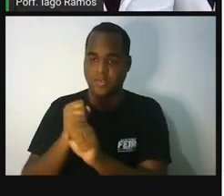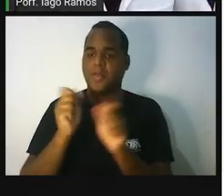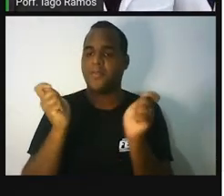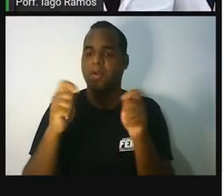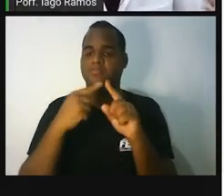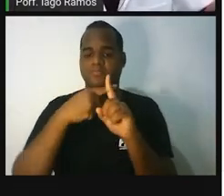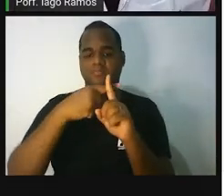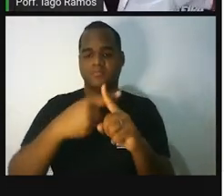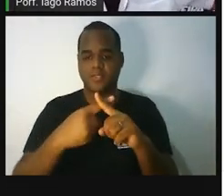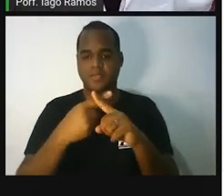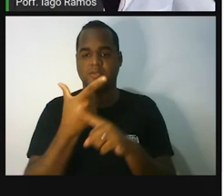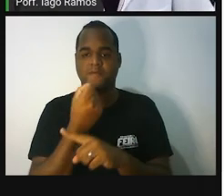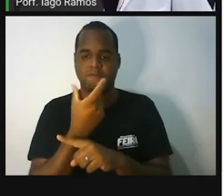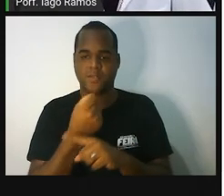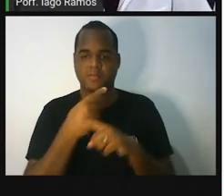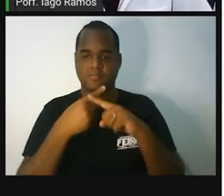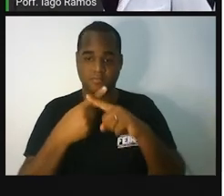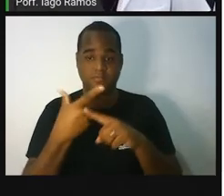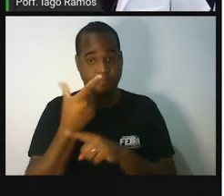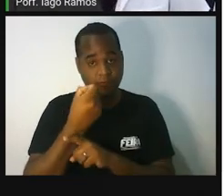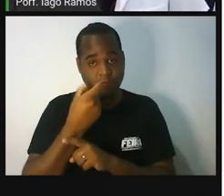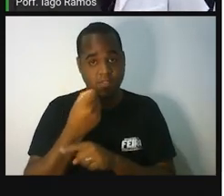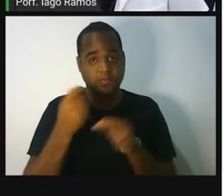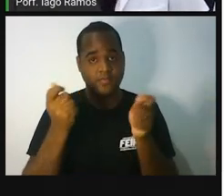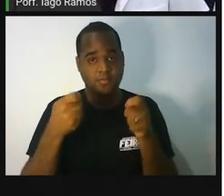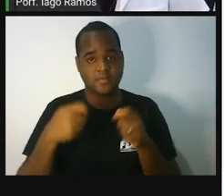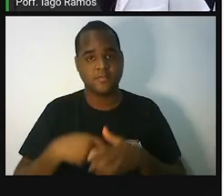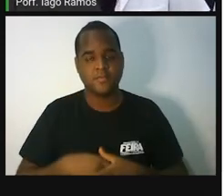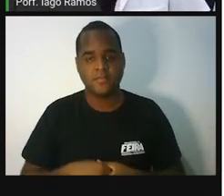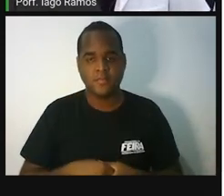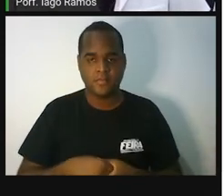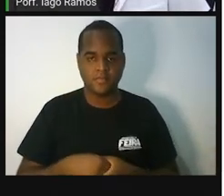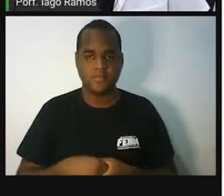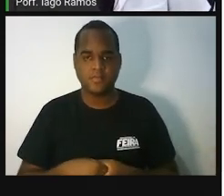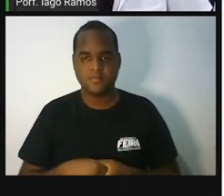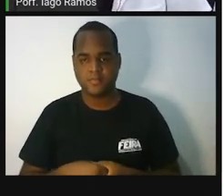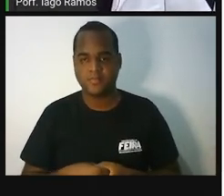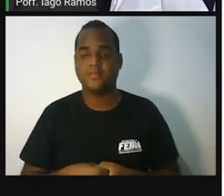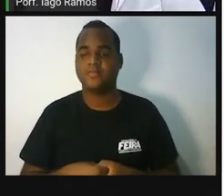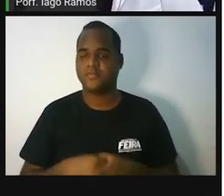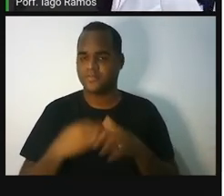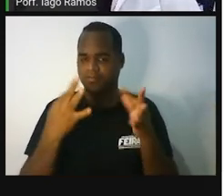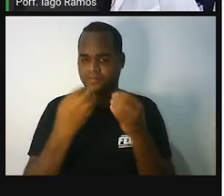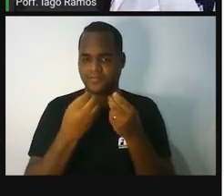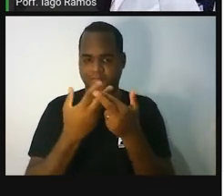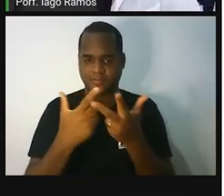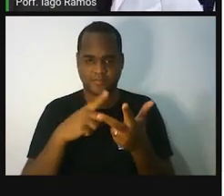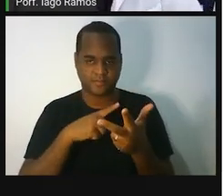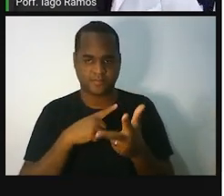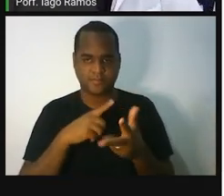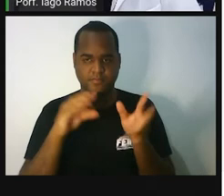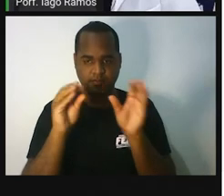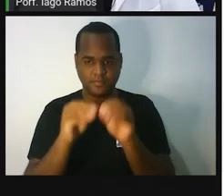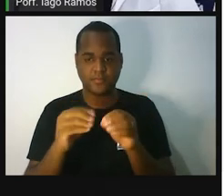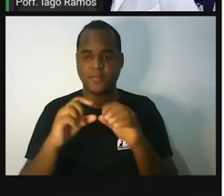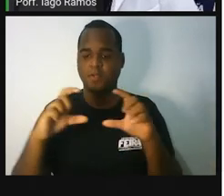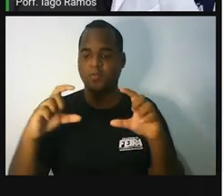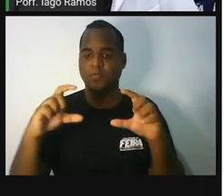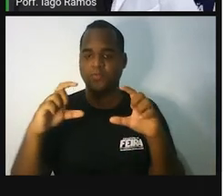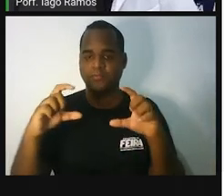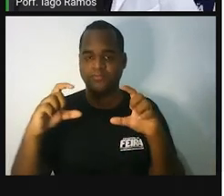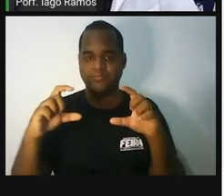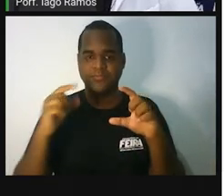multiplicar por 20. Se é tudo isso que vai multiplicar por 20, se é tudo, eu tenho que colocar isso tudo dentro de um